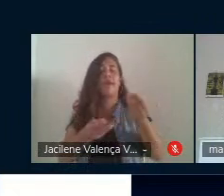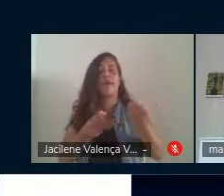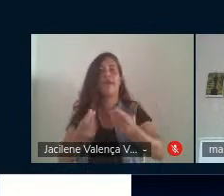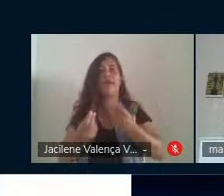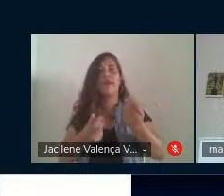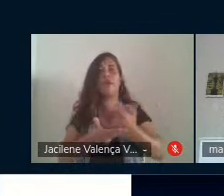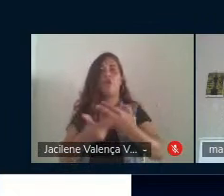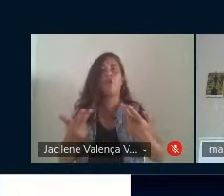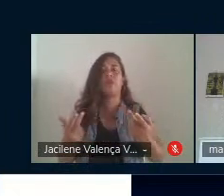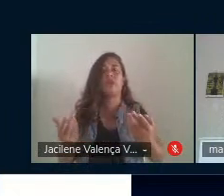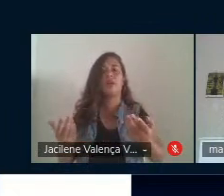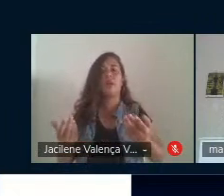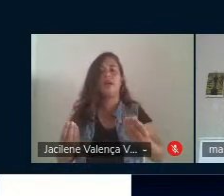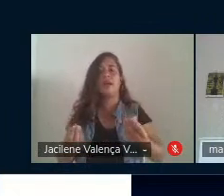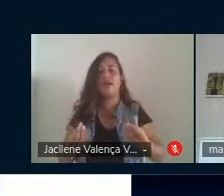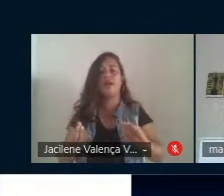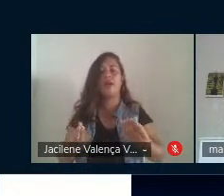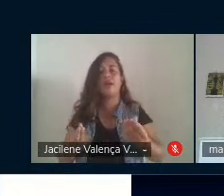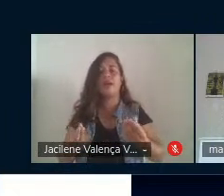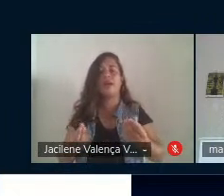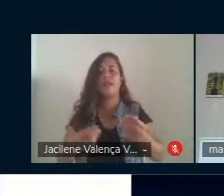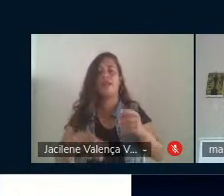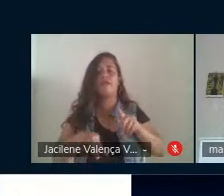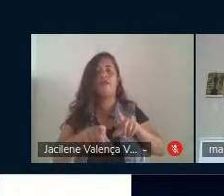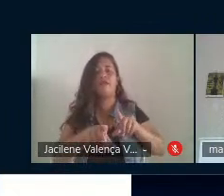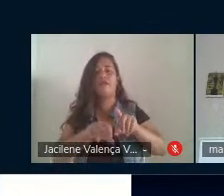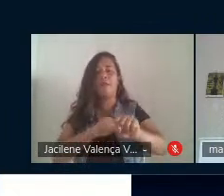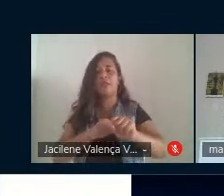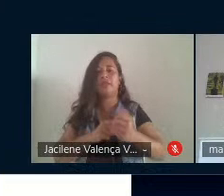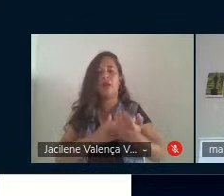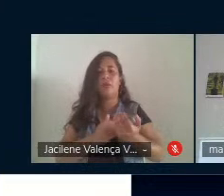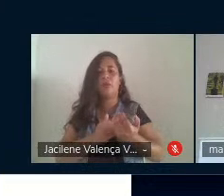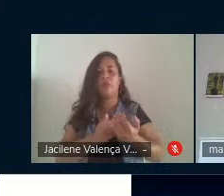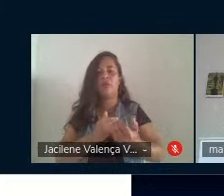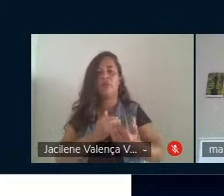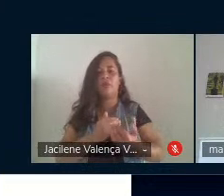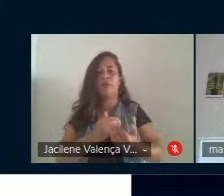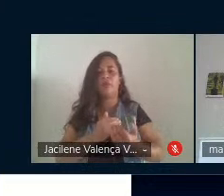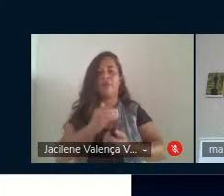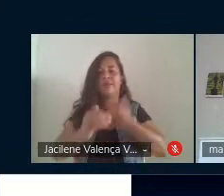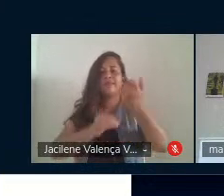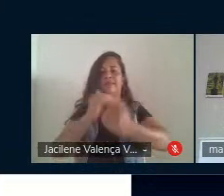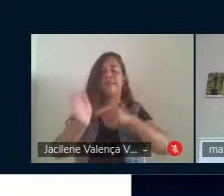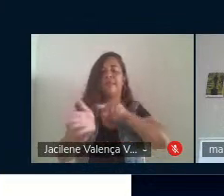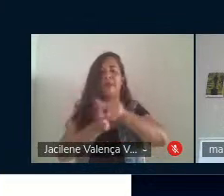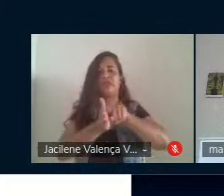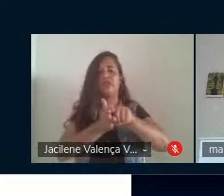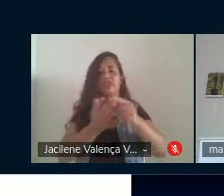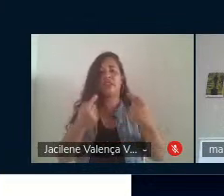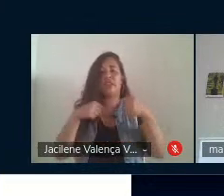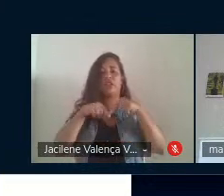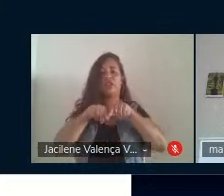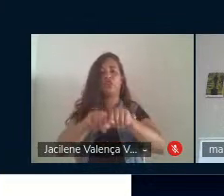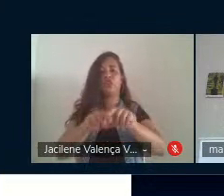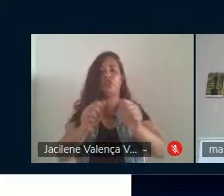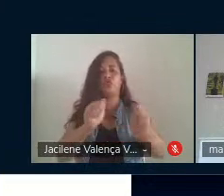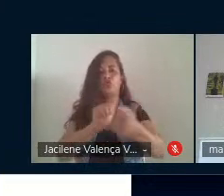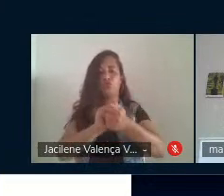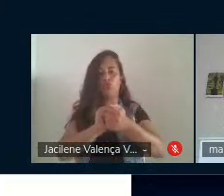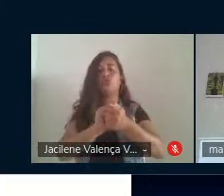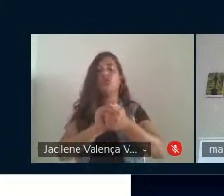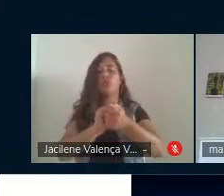de formação, formação e pesquisa, que caminham juntas, e eu diria que formação,